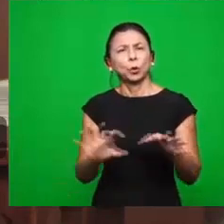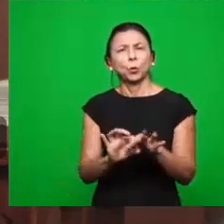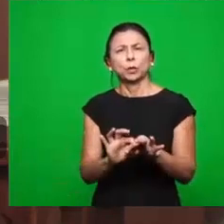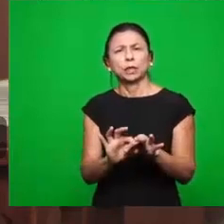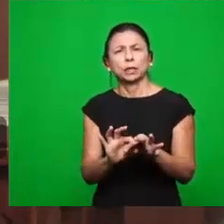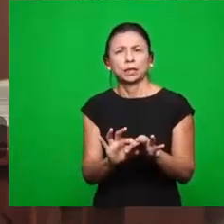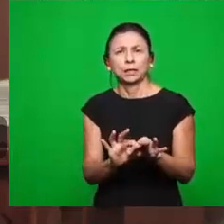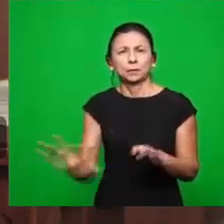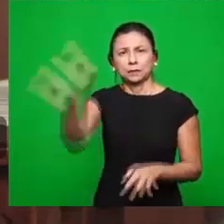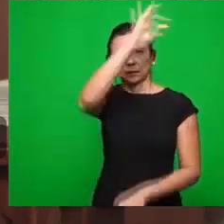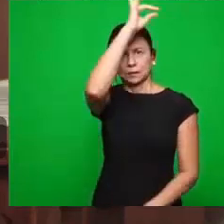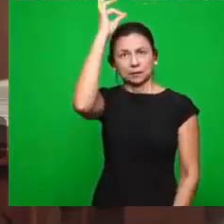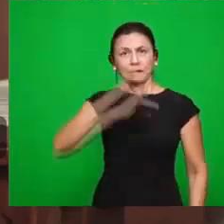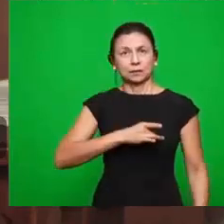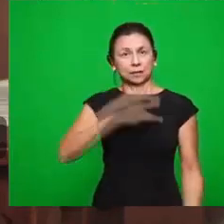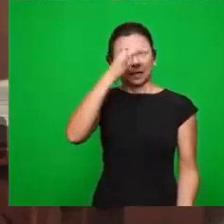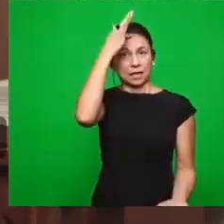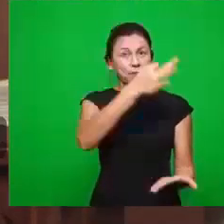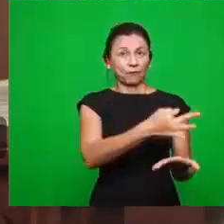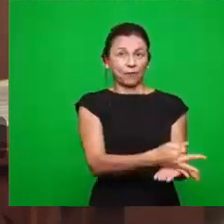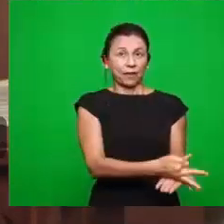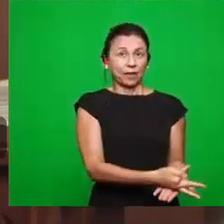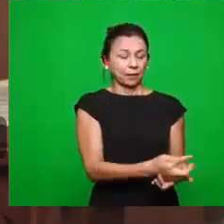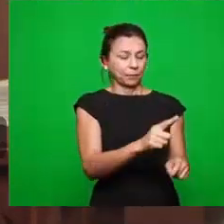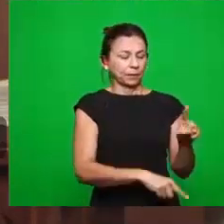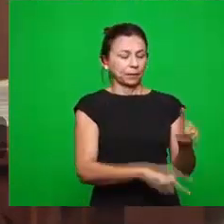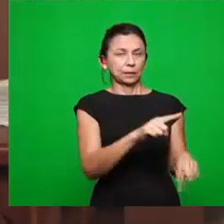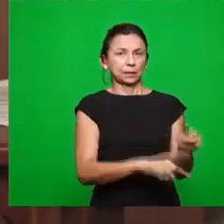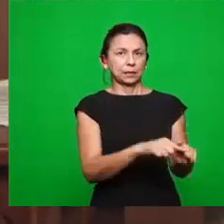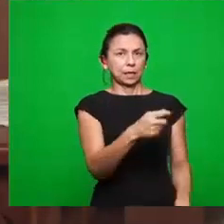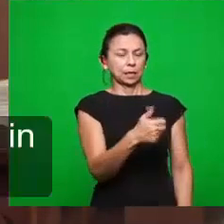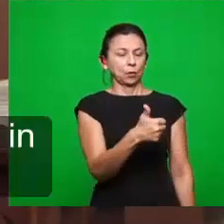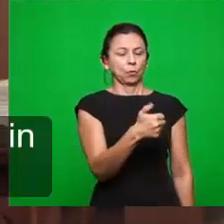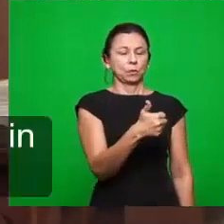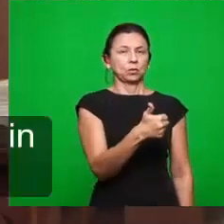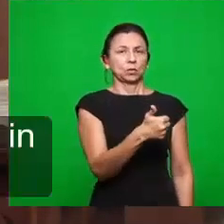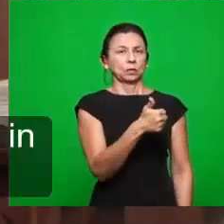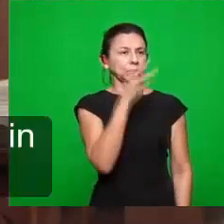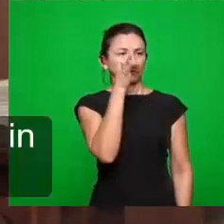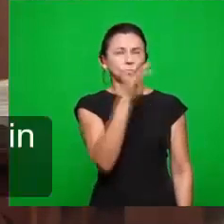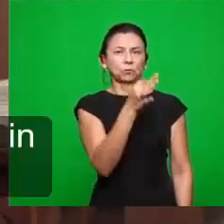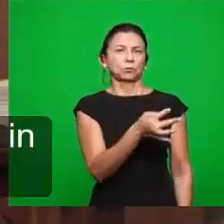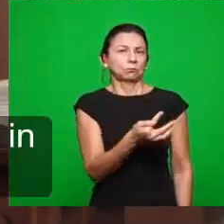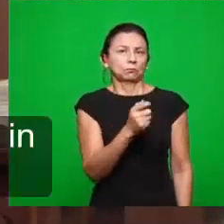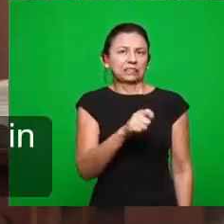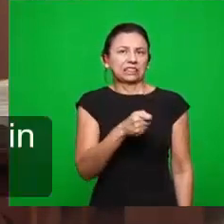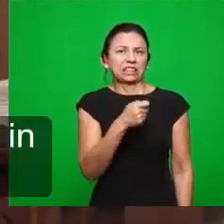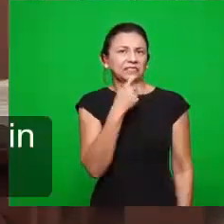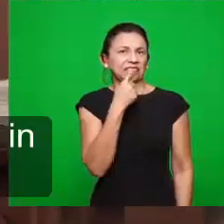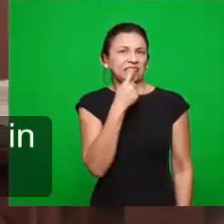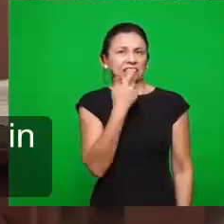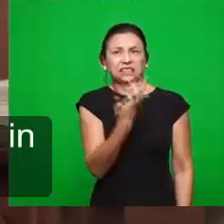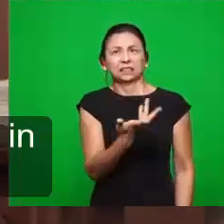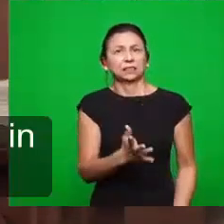está no objeto. E eles se tornam sacerdotes entre o objeto e